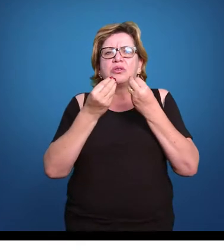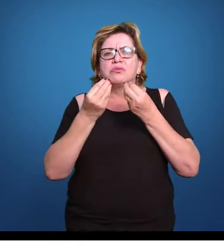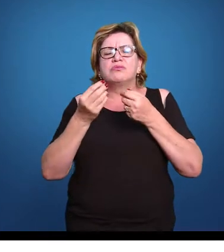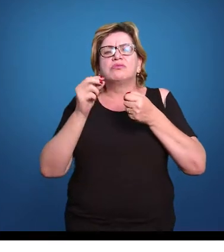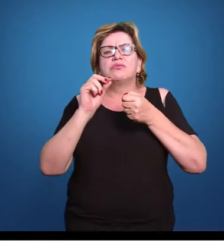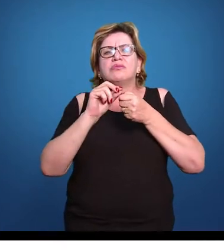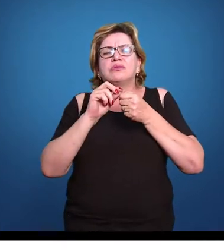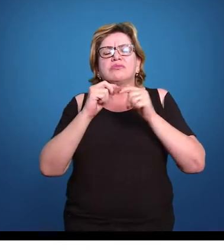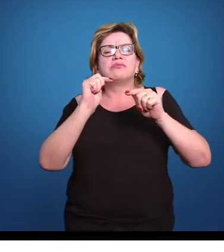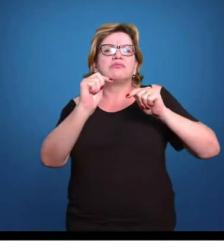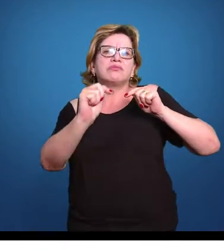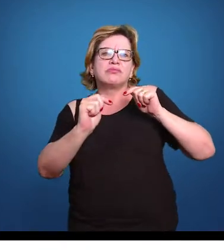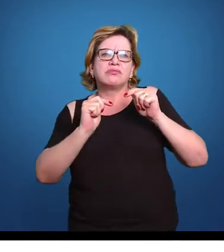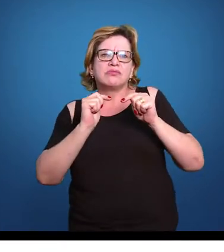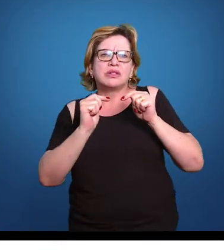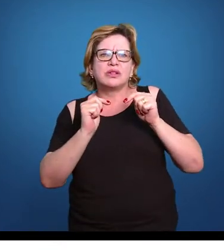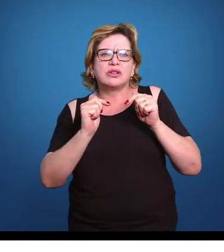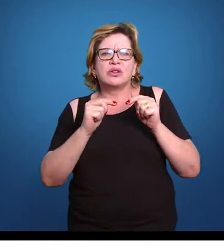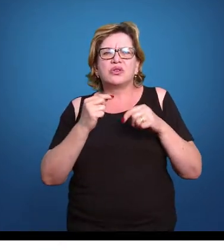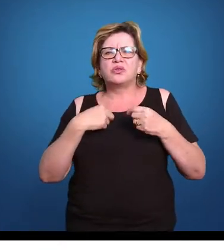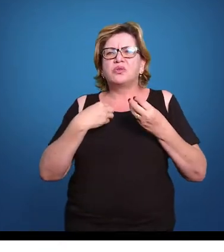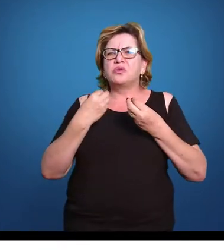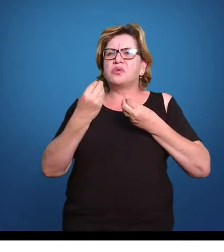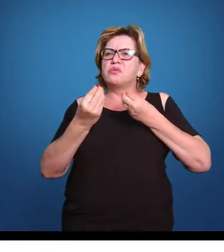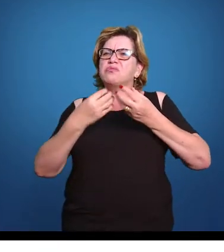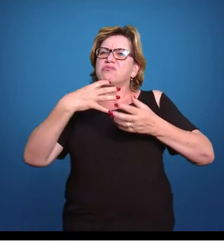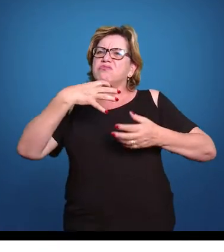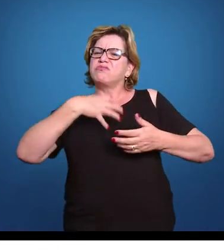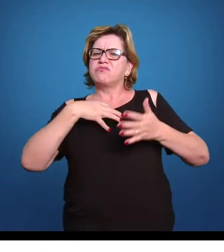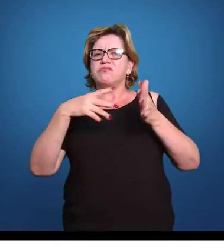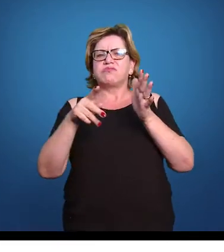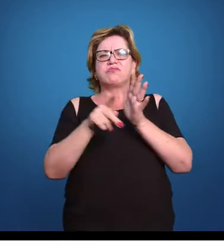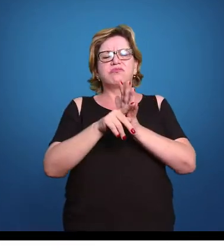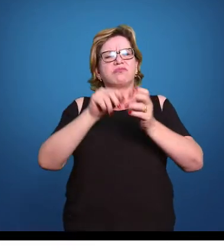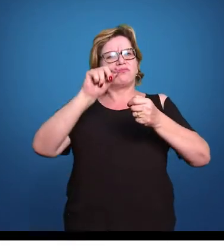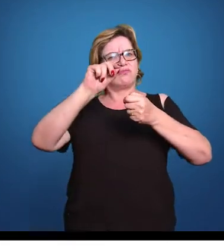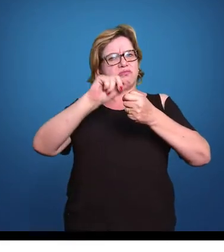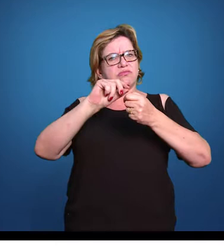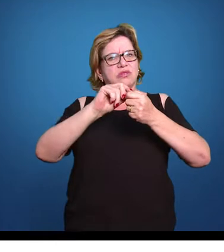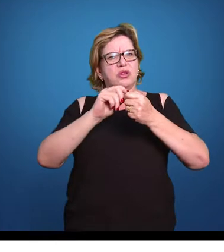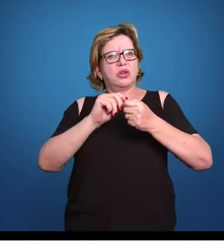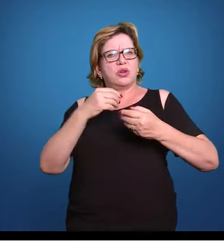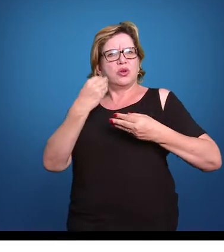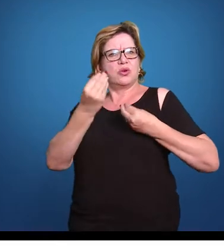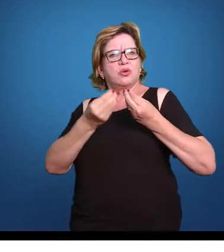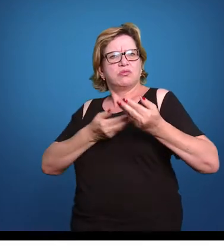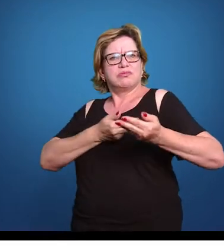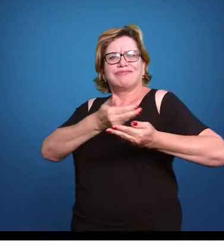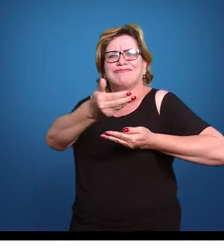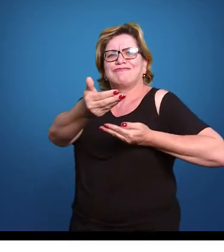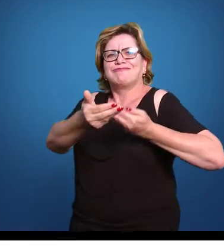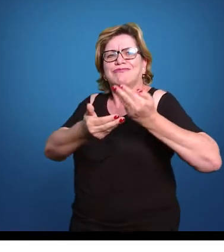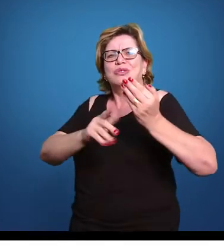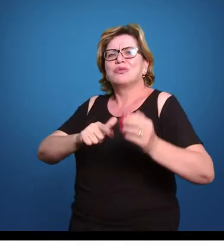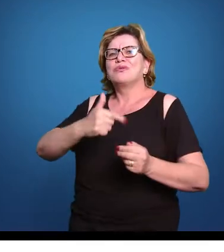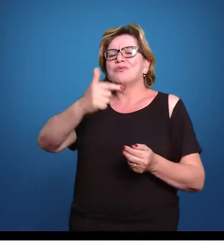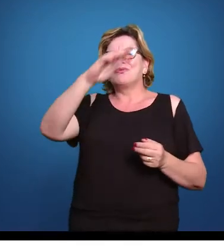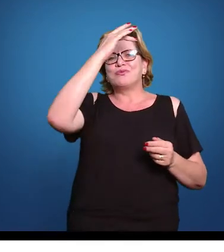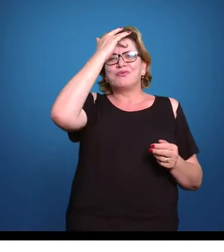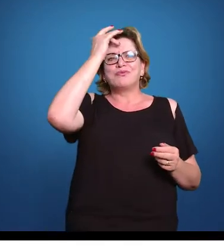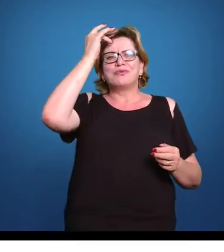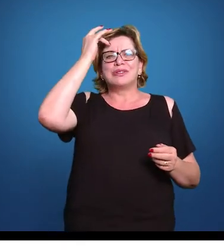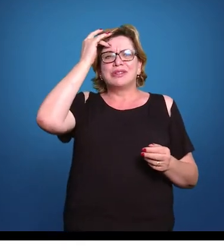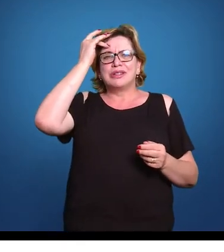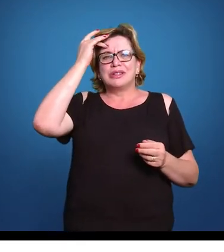realizamos serviços, qual é a nossa forma de realizar, como nos relacionamos com os nossos fornecedores,